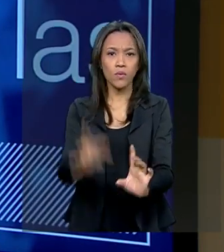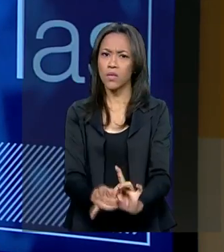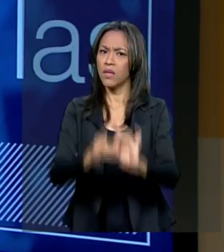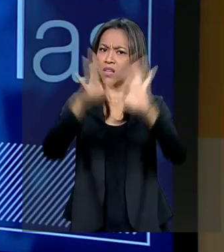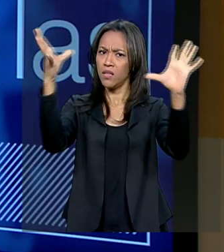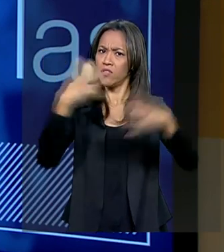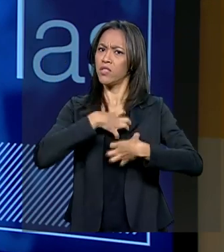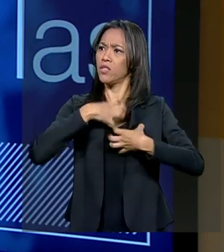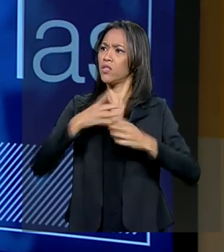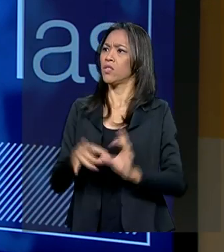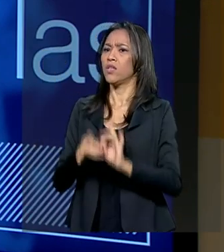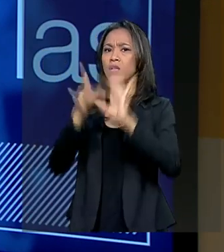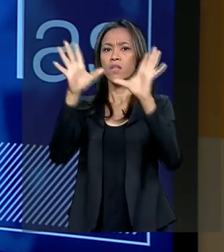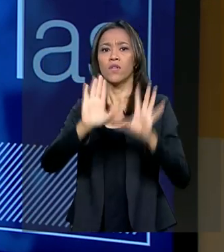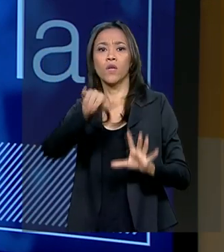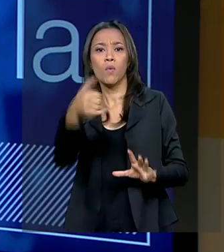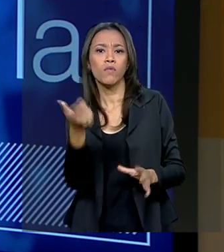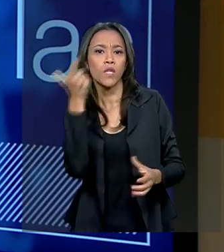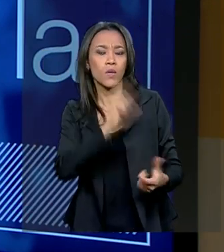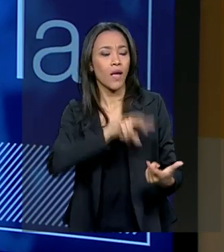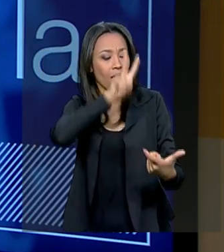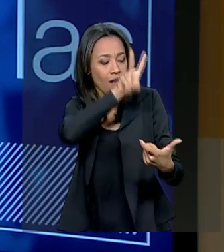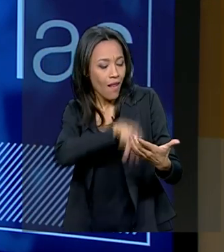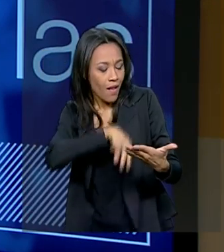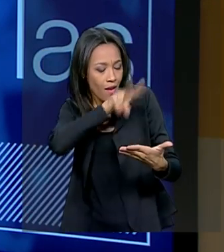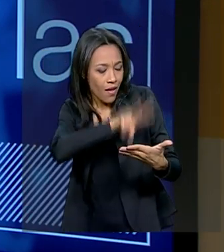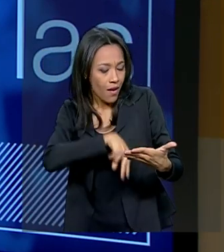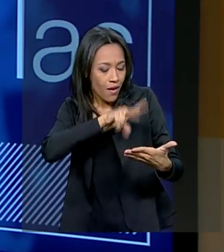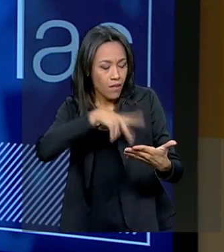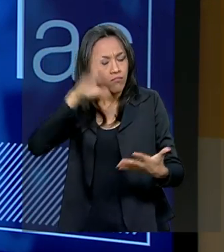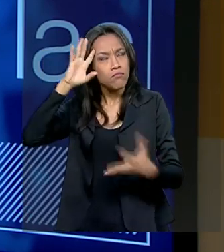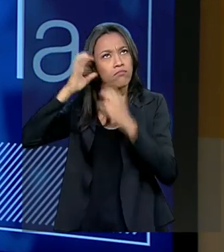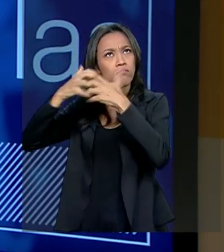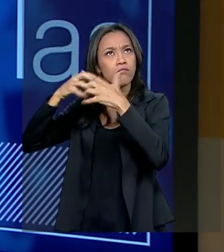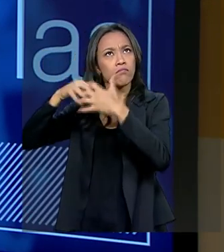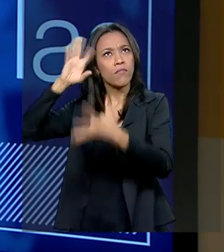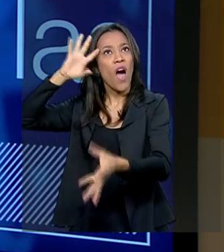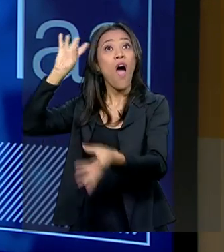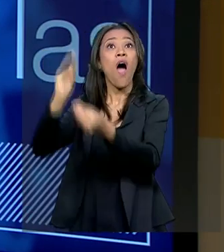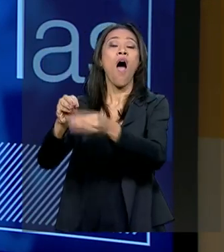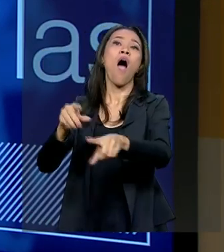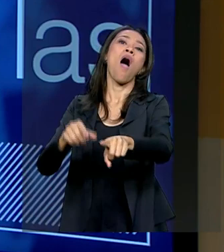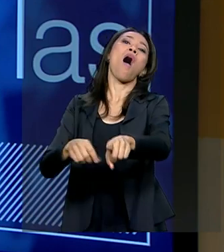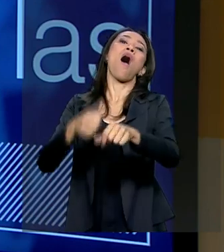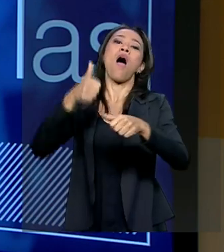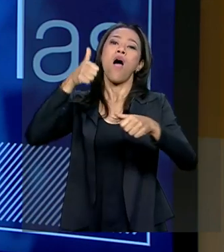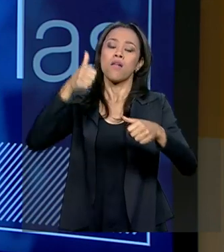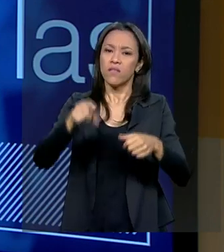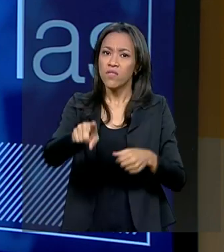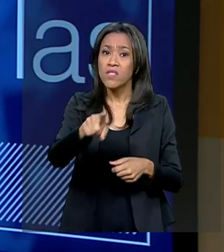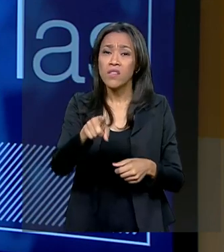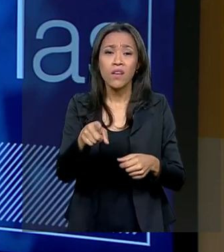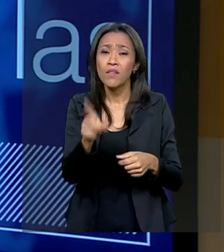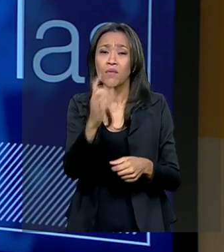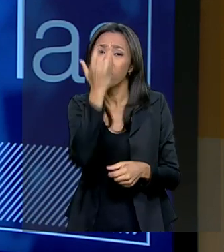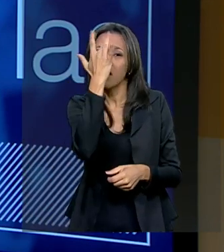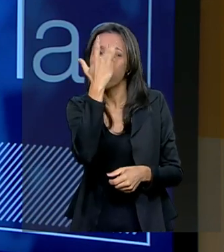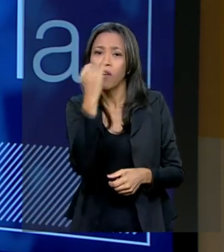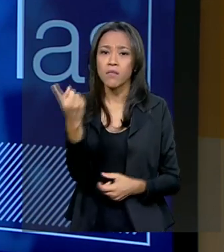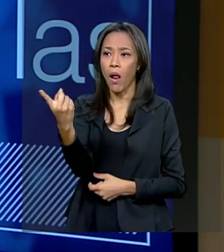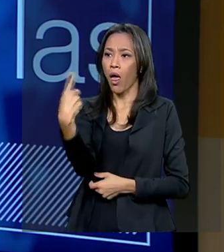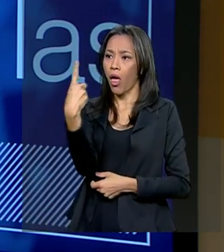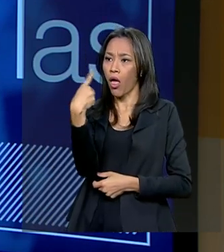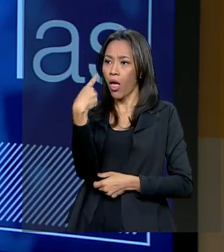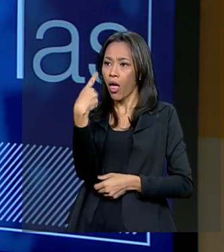Quando você consegue ler, escrever, chegar às suas próprias conclusões, você está menos predisposto a ser manipulado por um demagogo